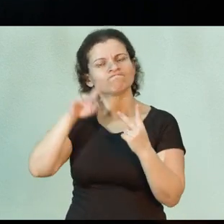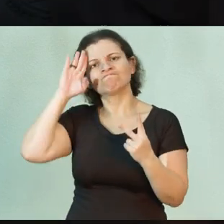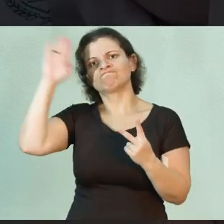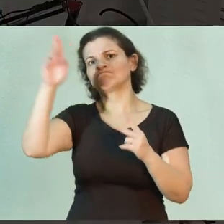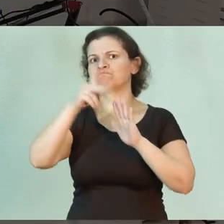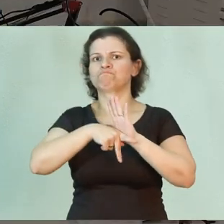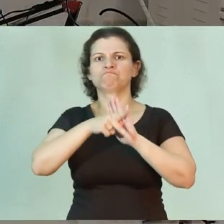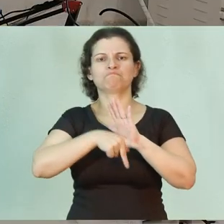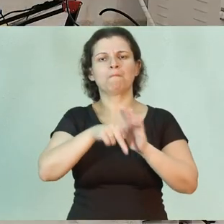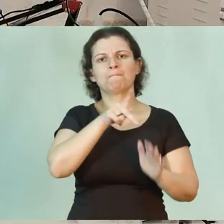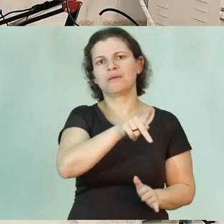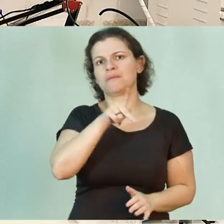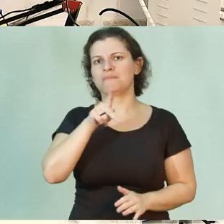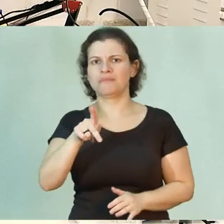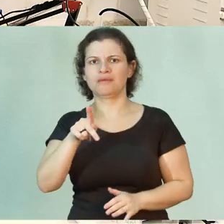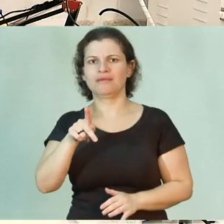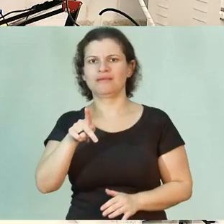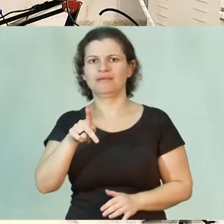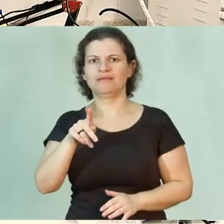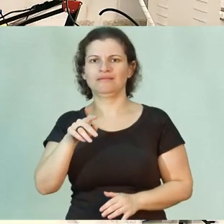projeto político e pedagógico.